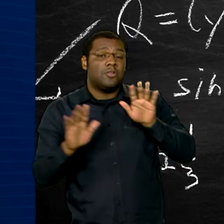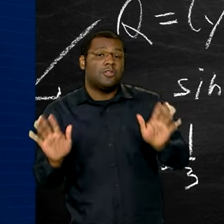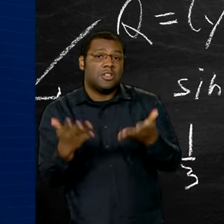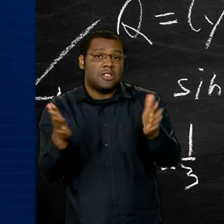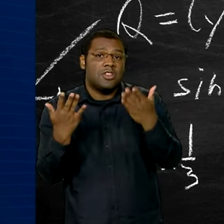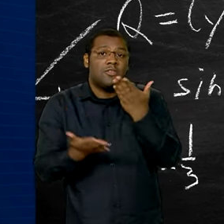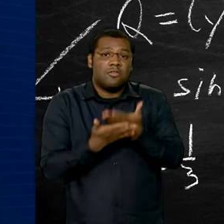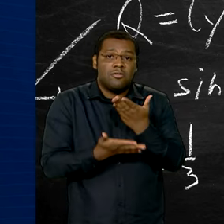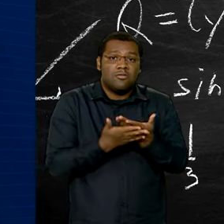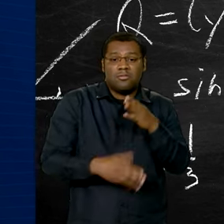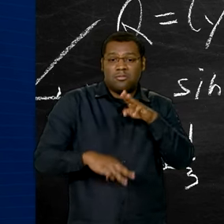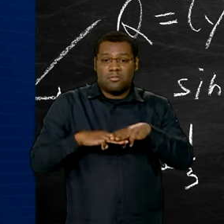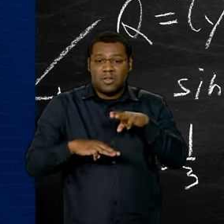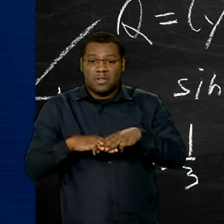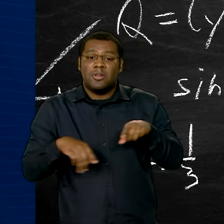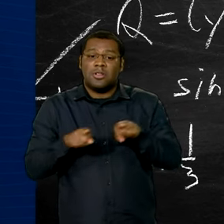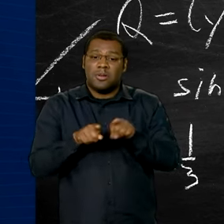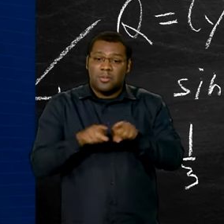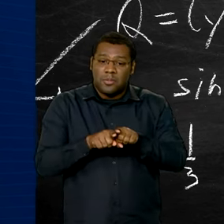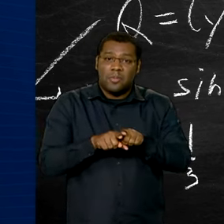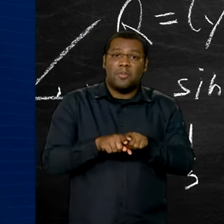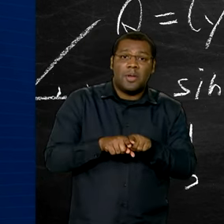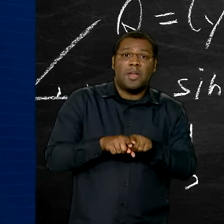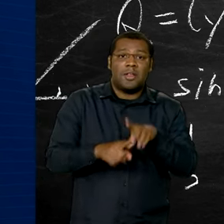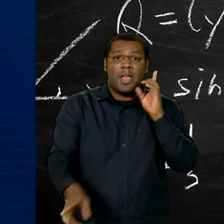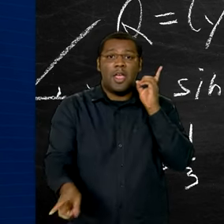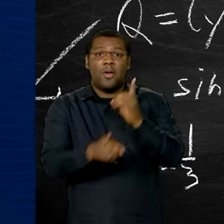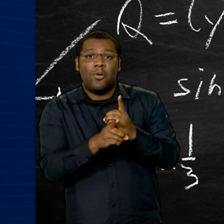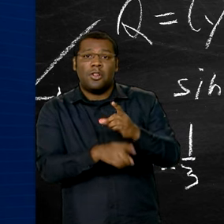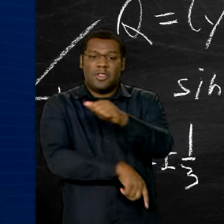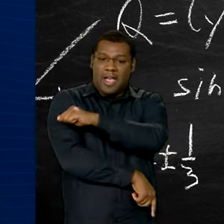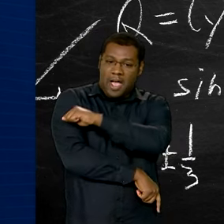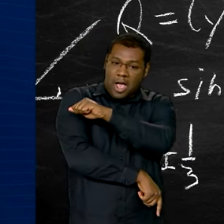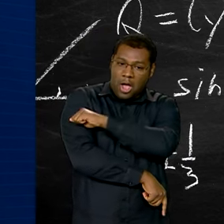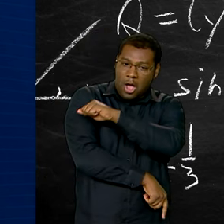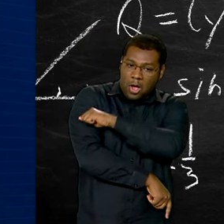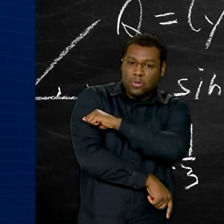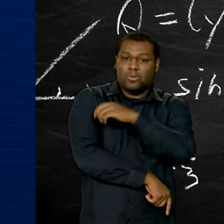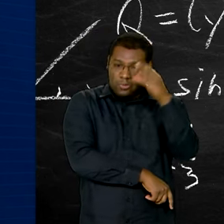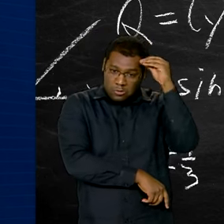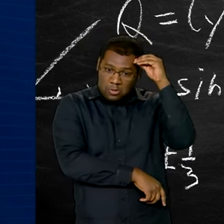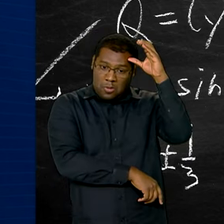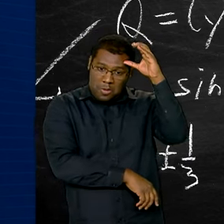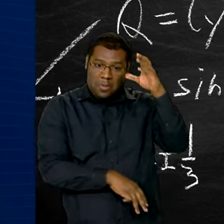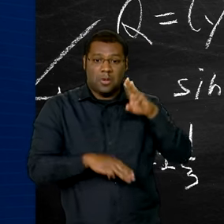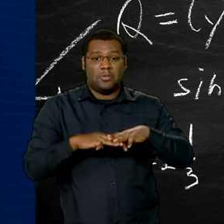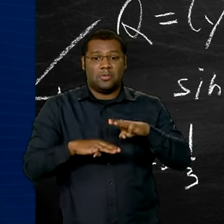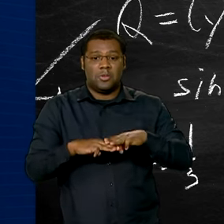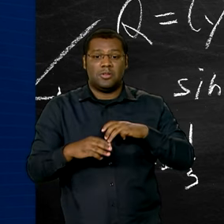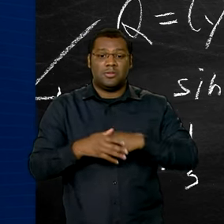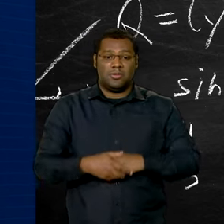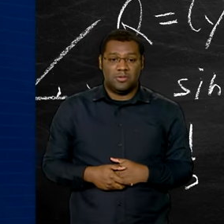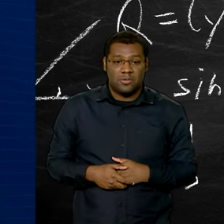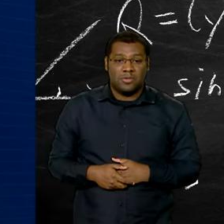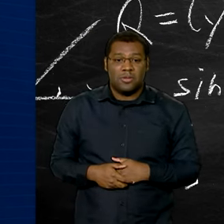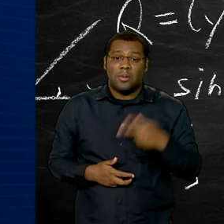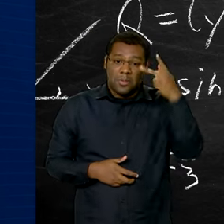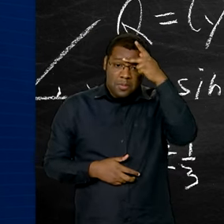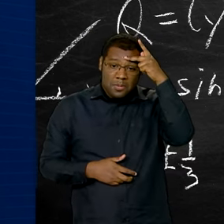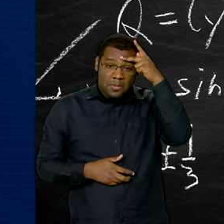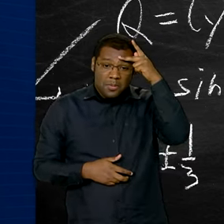e identificar talentos na área. Nas 18 edições realizadas, foram quase 320 mil